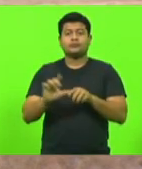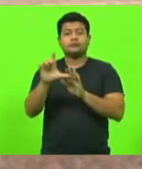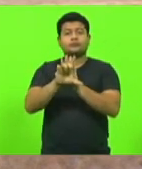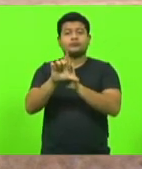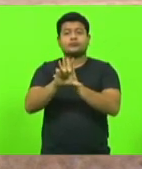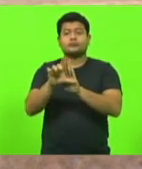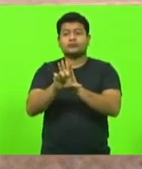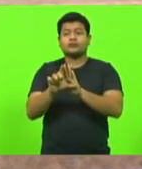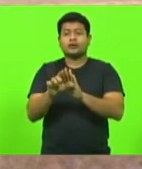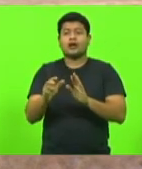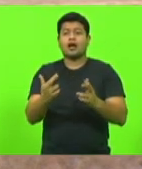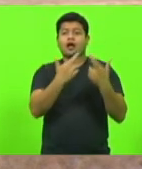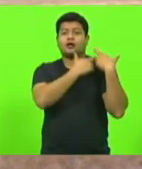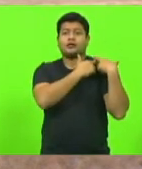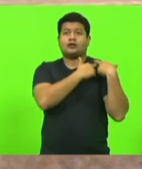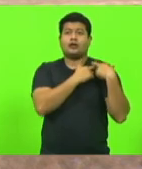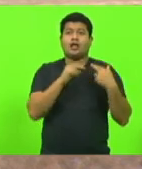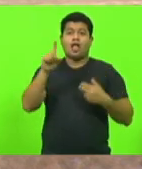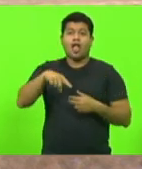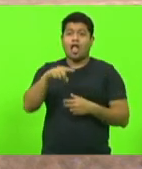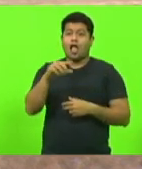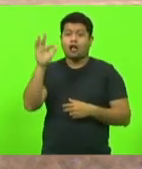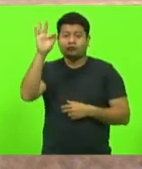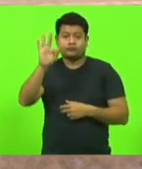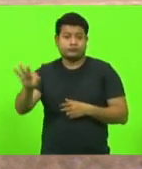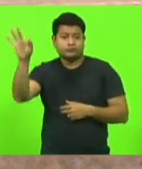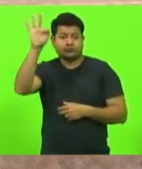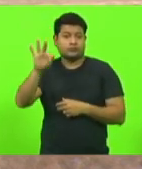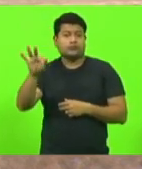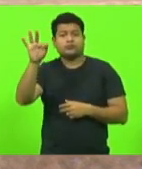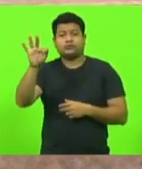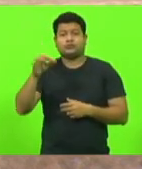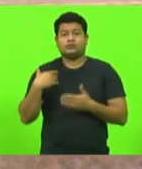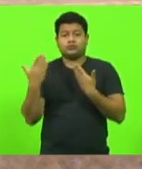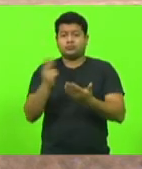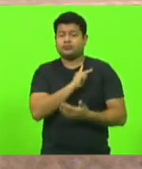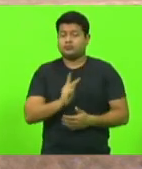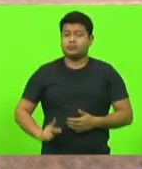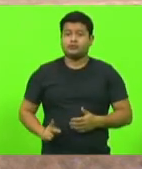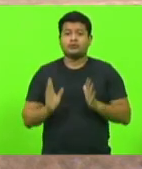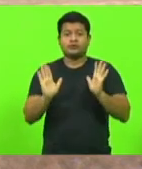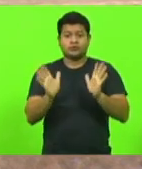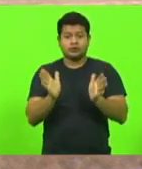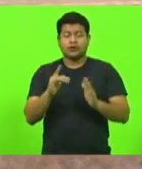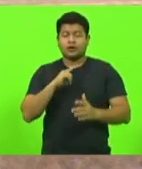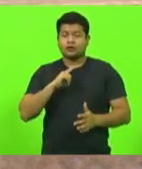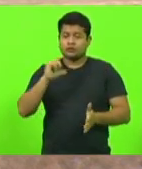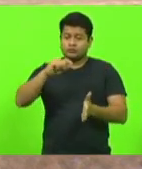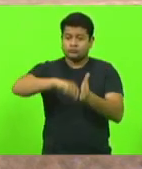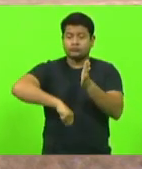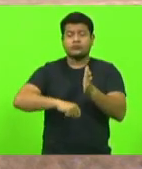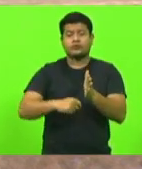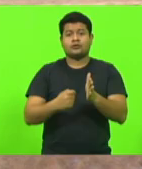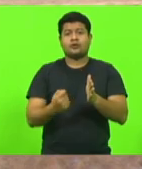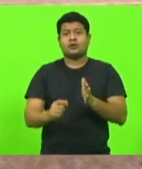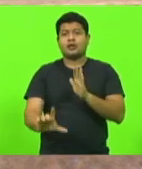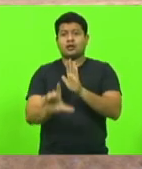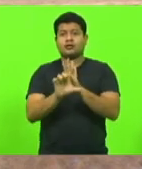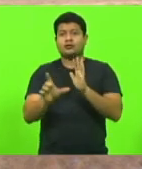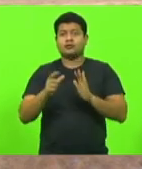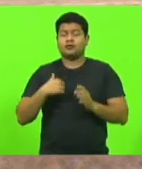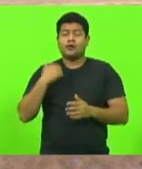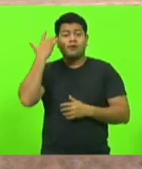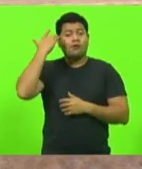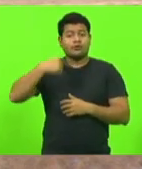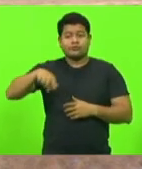nacional, então como o presidente Bolsonaro já sancionou essa lei, não tem necessidade de a